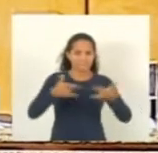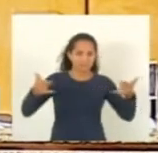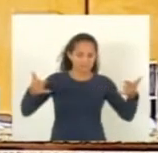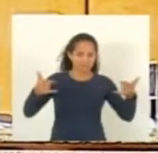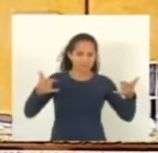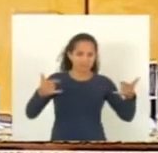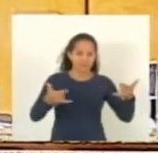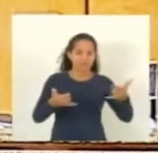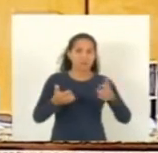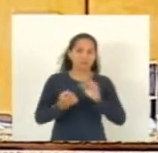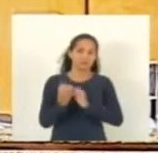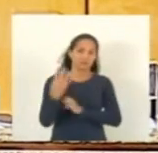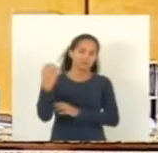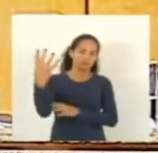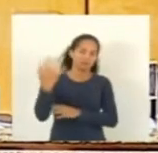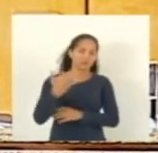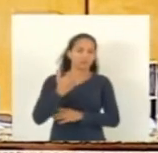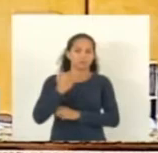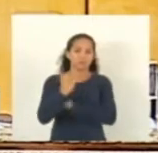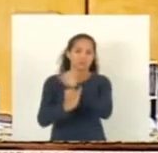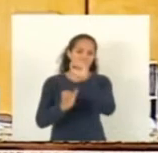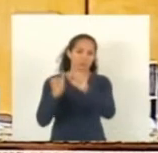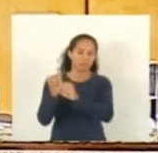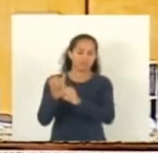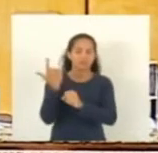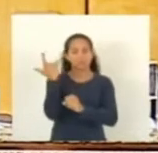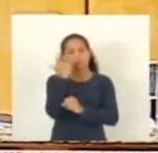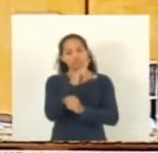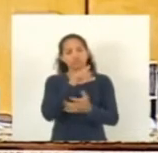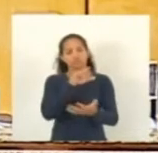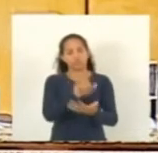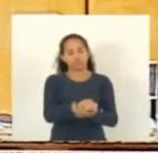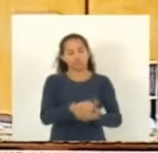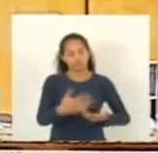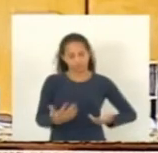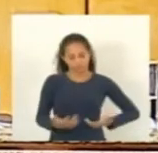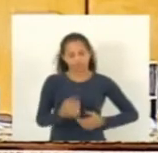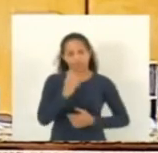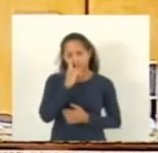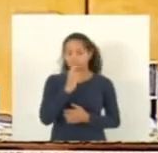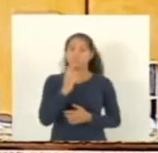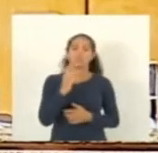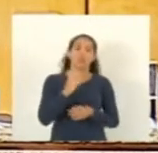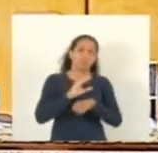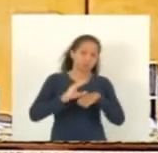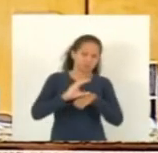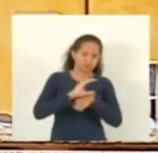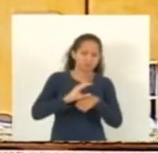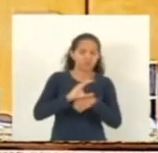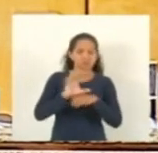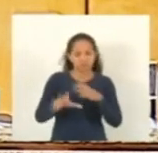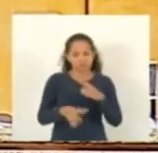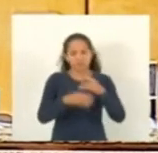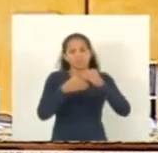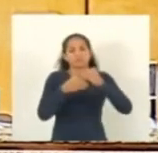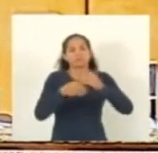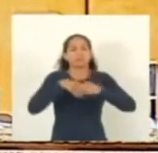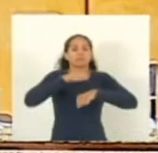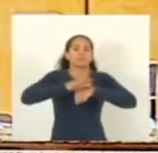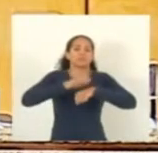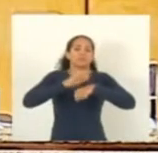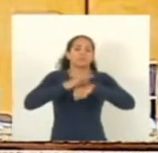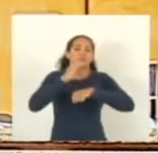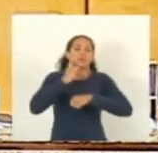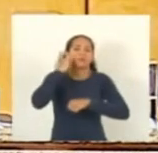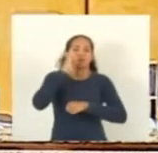Digital do dia 14 de 3 de 2022, parecer oral da Comissão de Justiça pela constitucionalidade com a emenda de autoria do